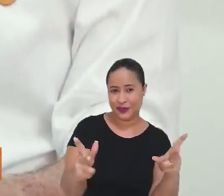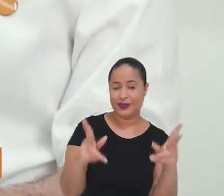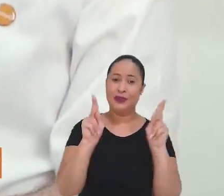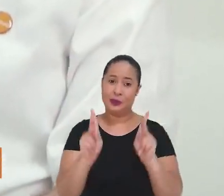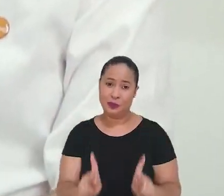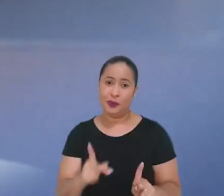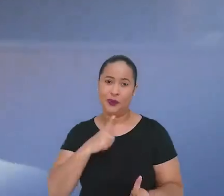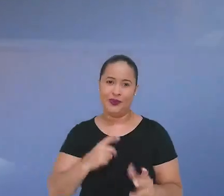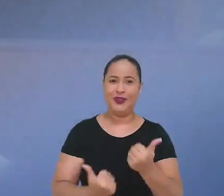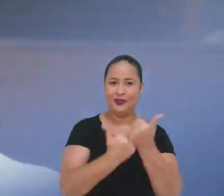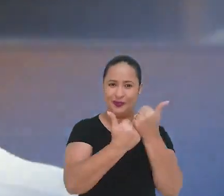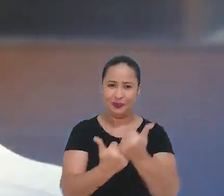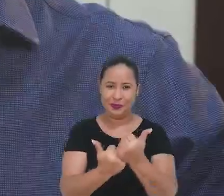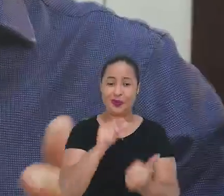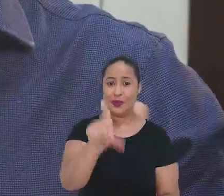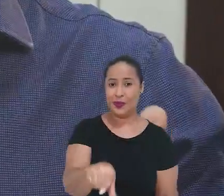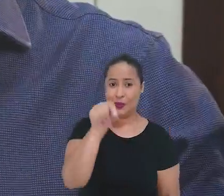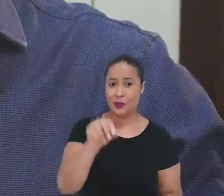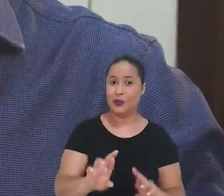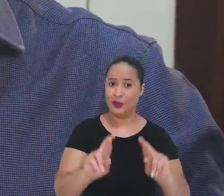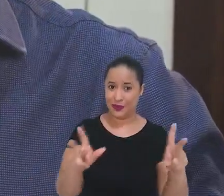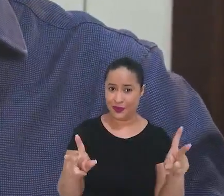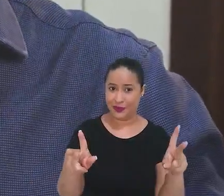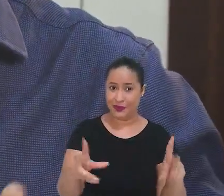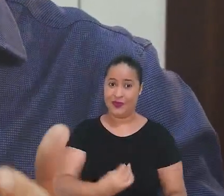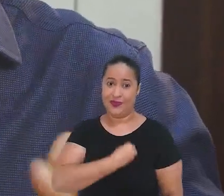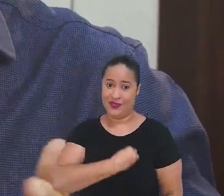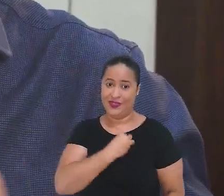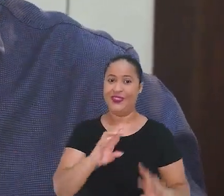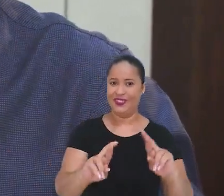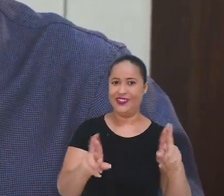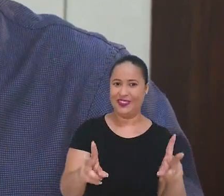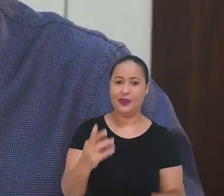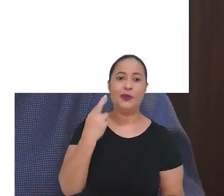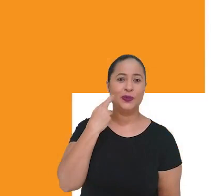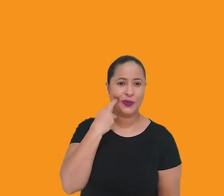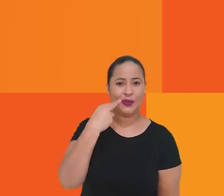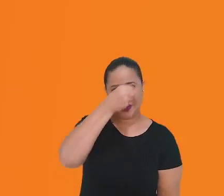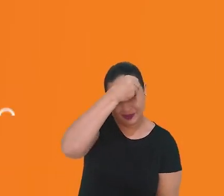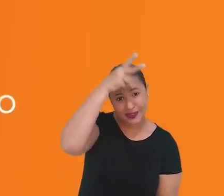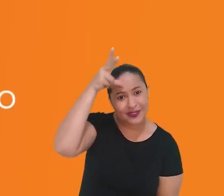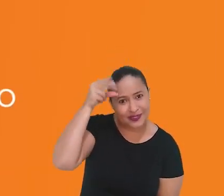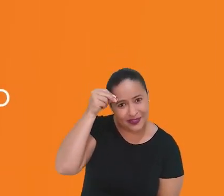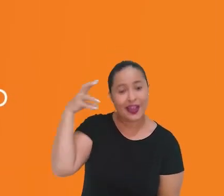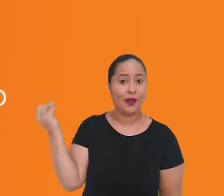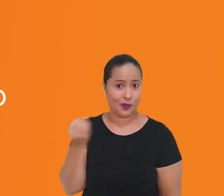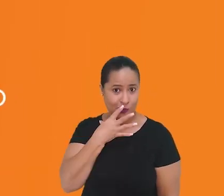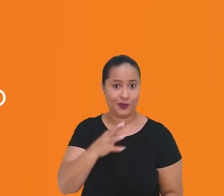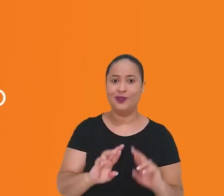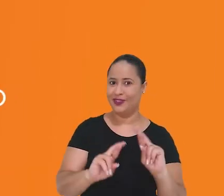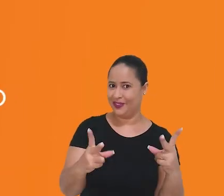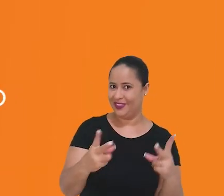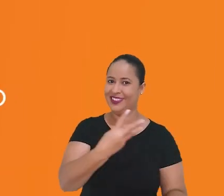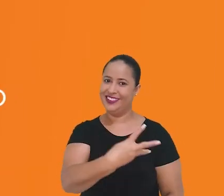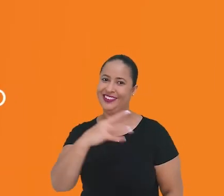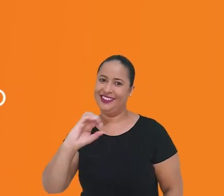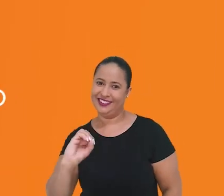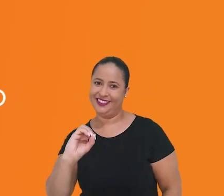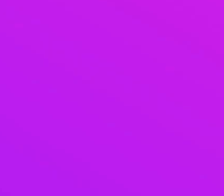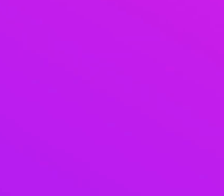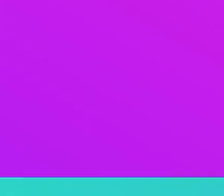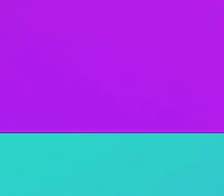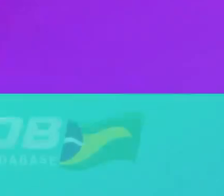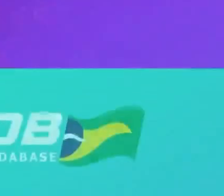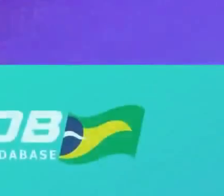acompanhado para quem anda sozinho. Escolha o diferente e viva a diferença. Rodrigo Paiva Prefeito. É novo, é diferente, é 30.